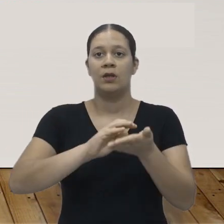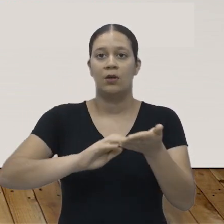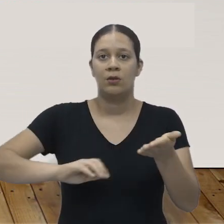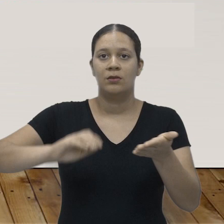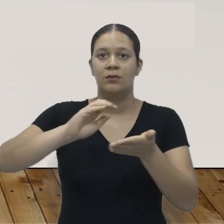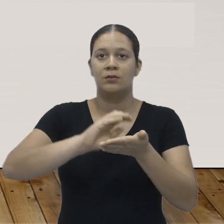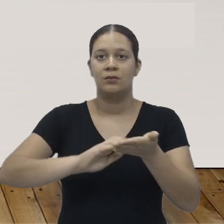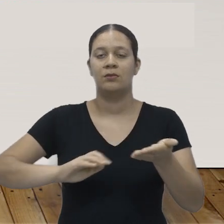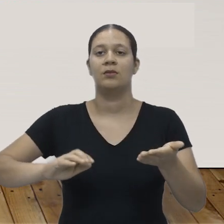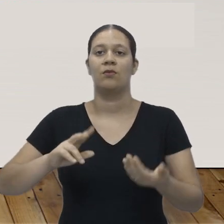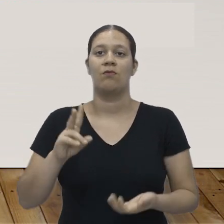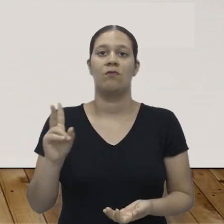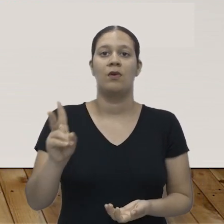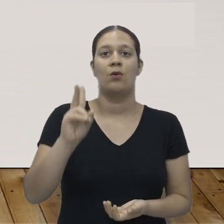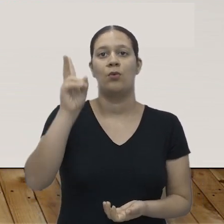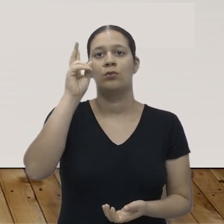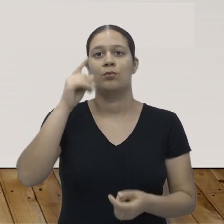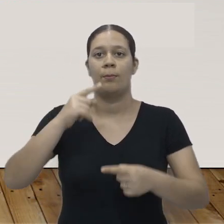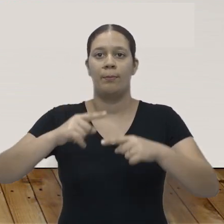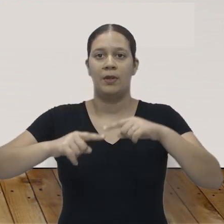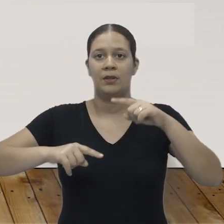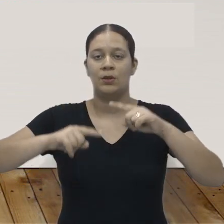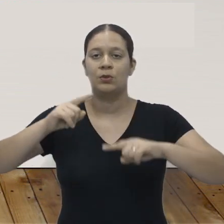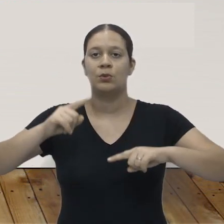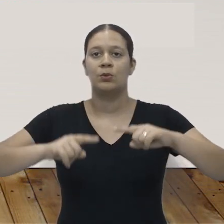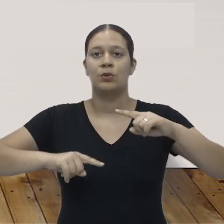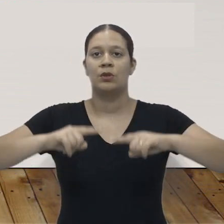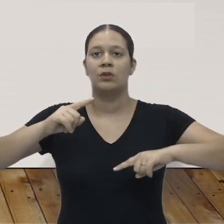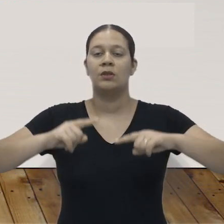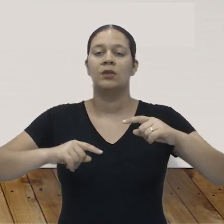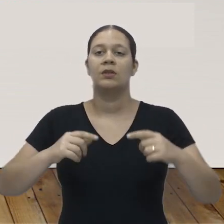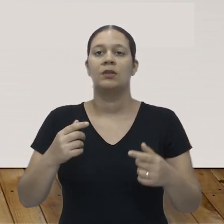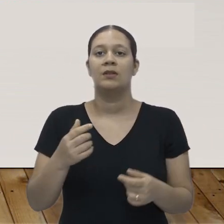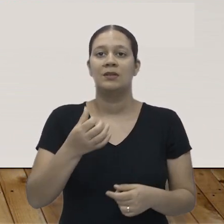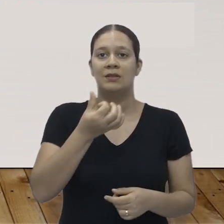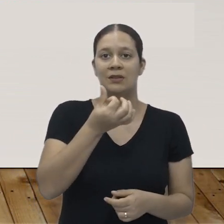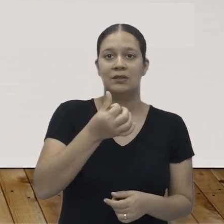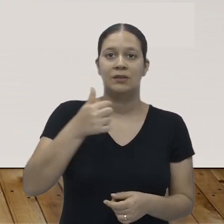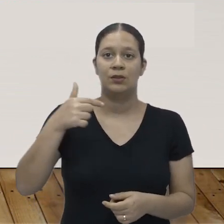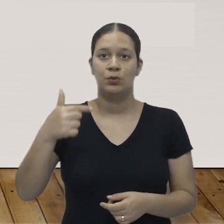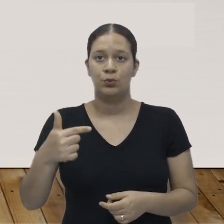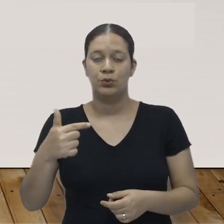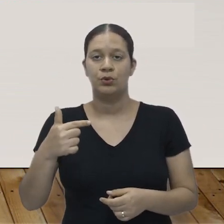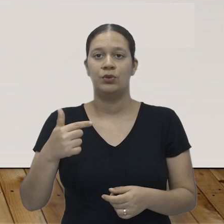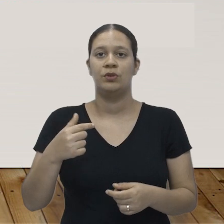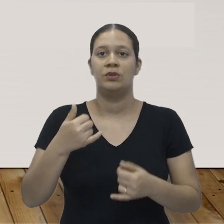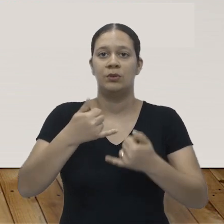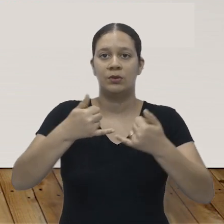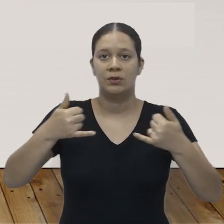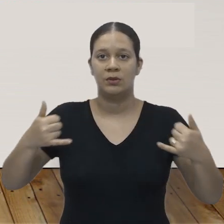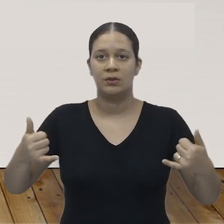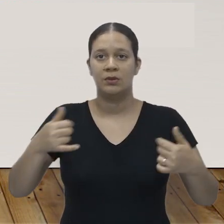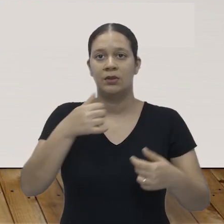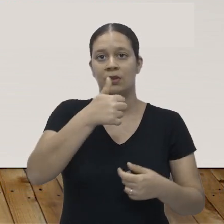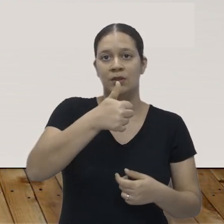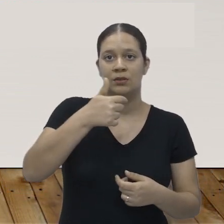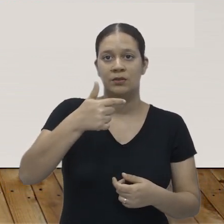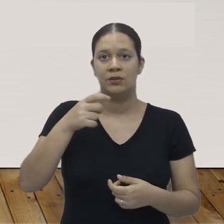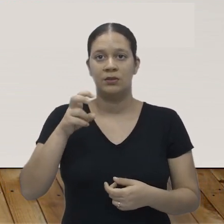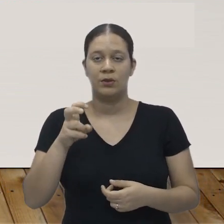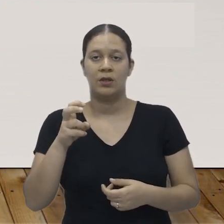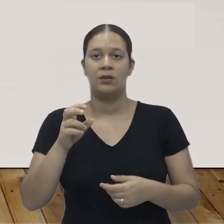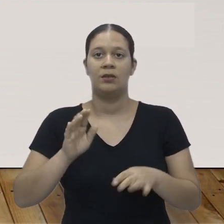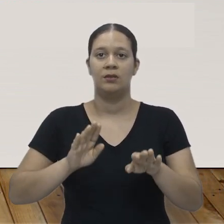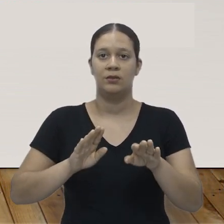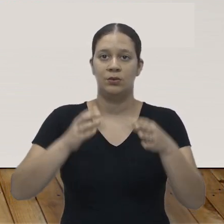foi descontando os valores desses materiais. Ela gastou R 62,00 de linha, R 125